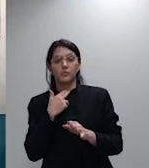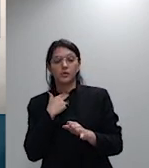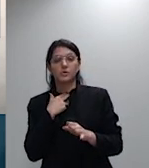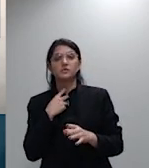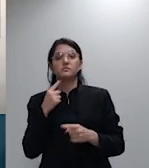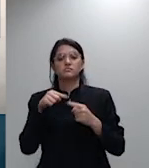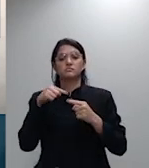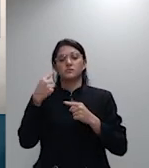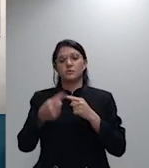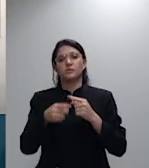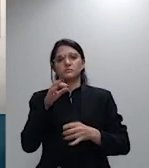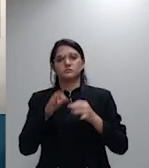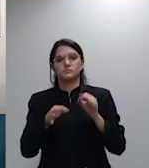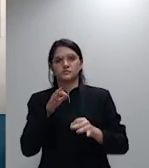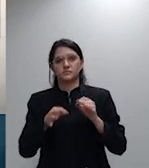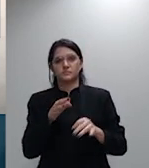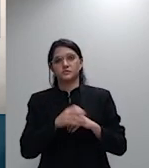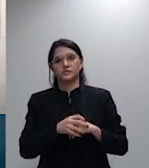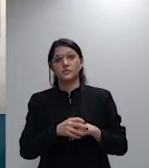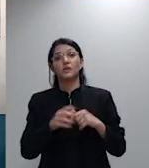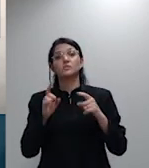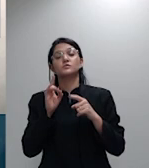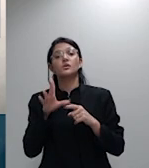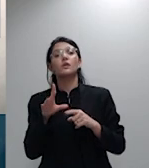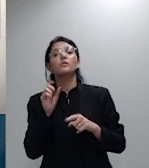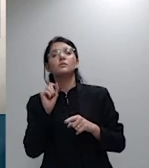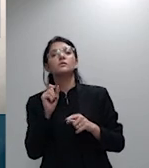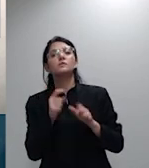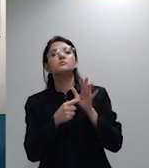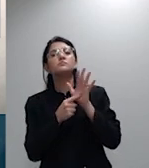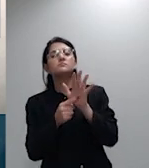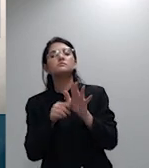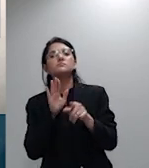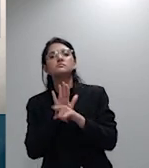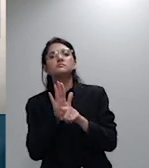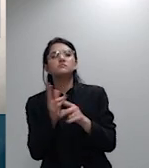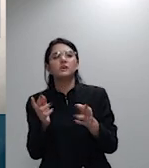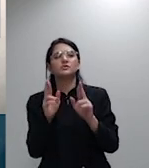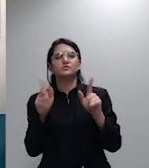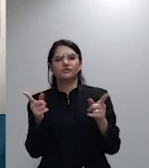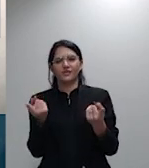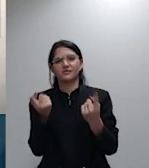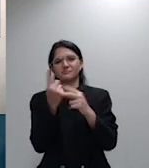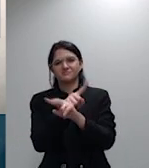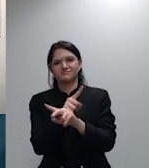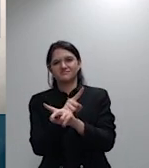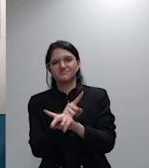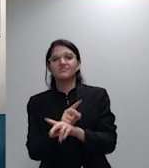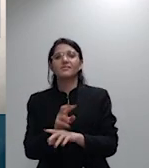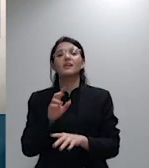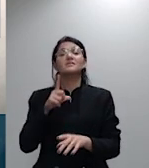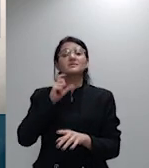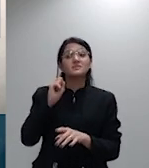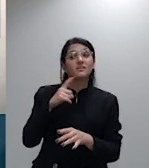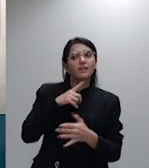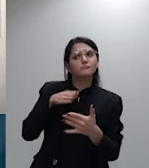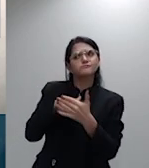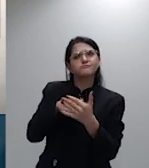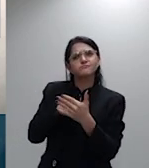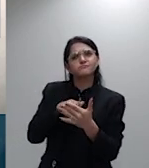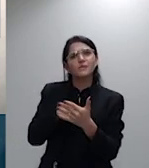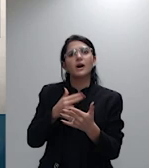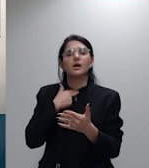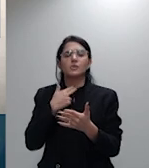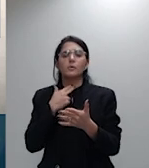possibilitar o exercício do contraditório opondo algum fato impeditivo à incidência da prescrição fica absolutamente claro